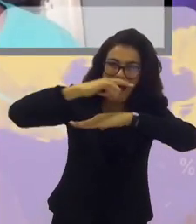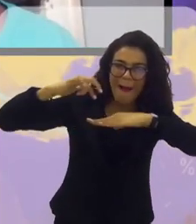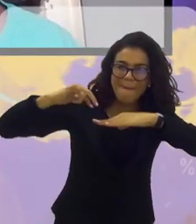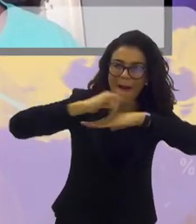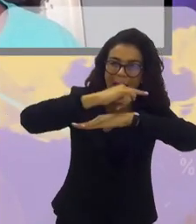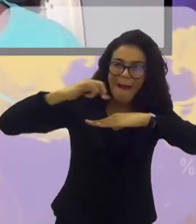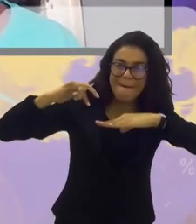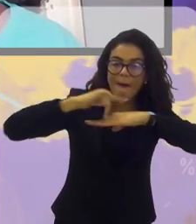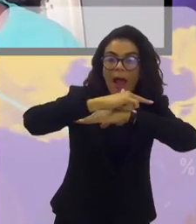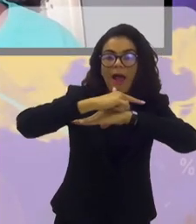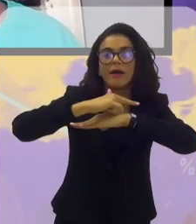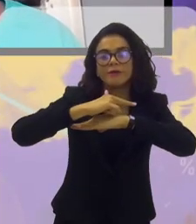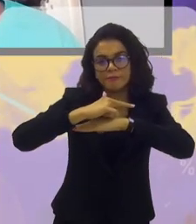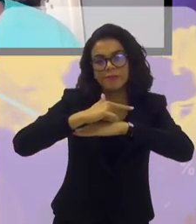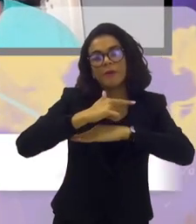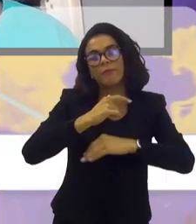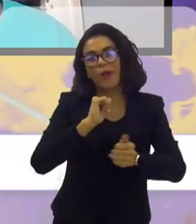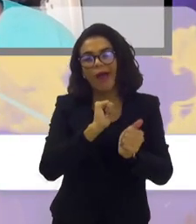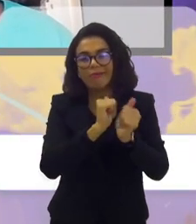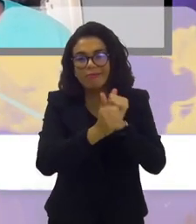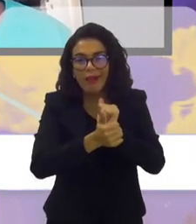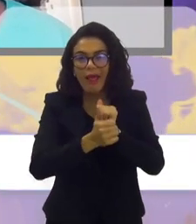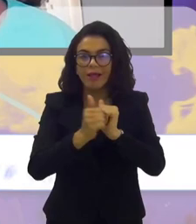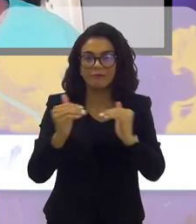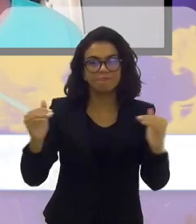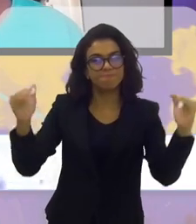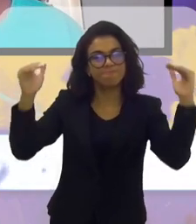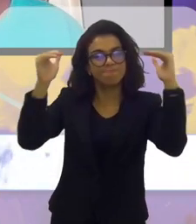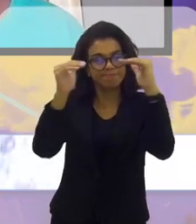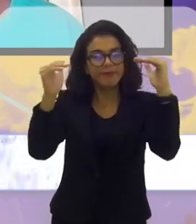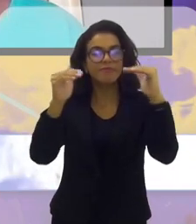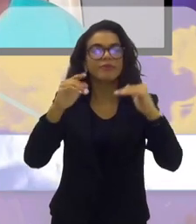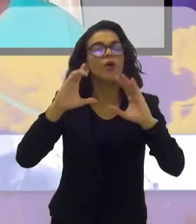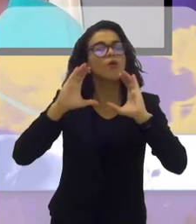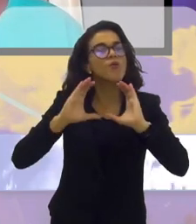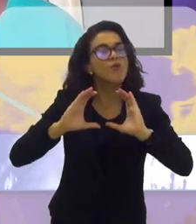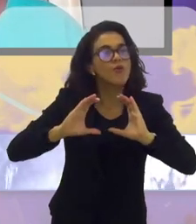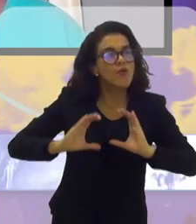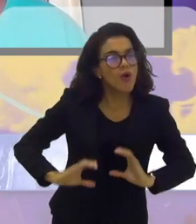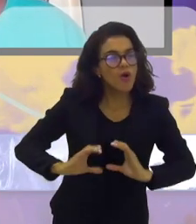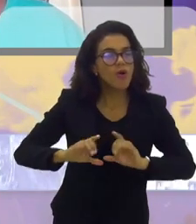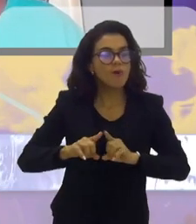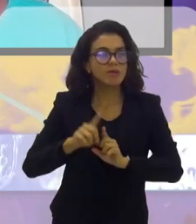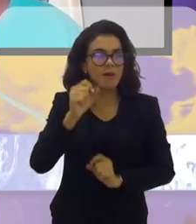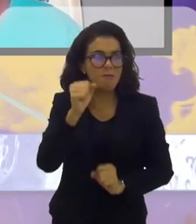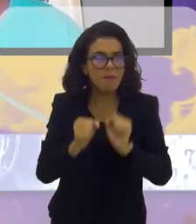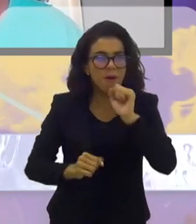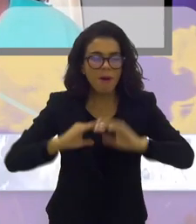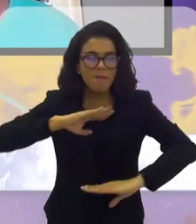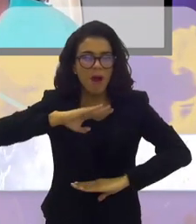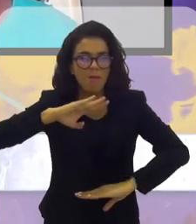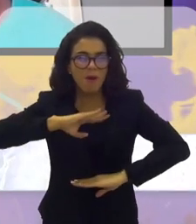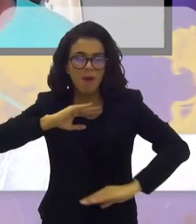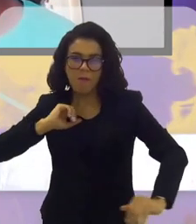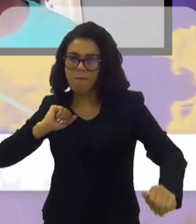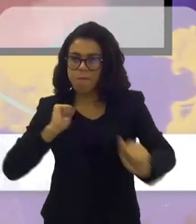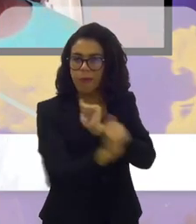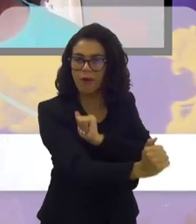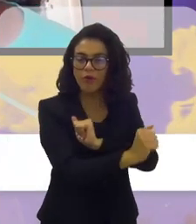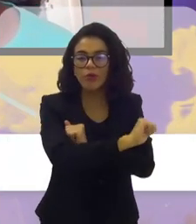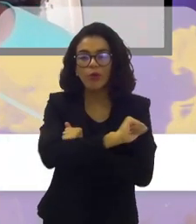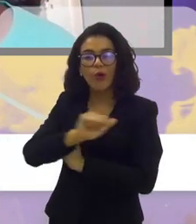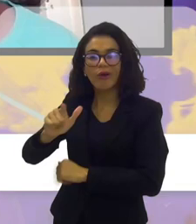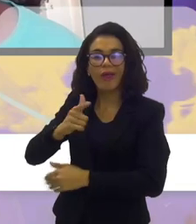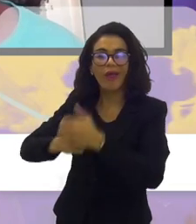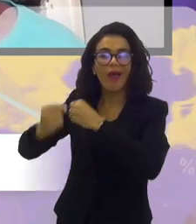né? Mais pisada por atletas de elite que têm um comportamento e uma aptidão física muito maior do que